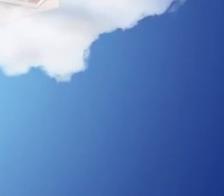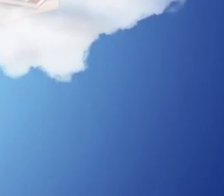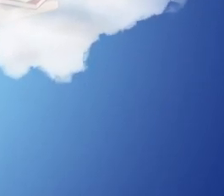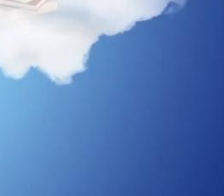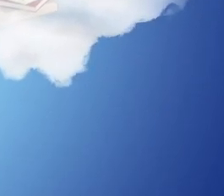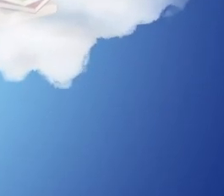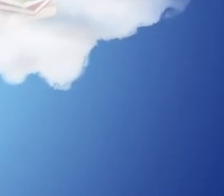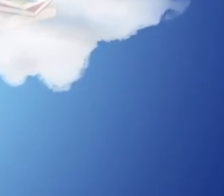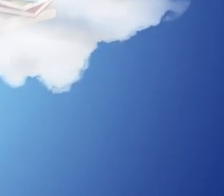Tchau, tchau!